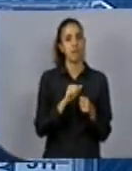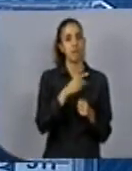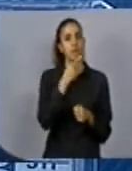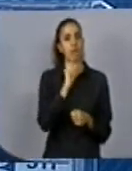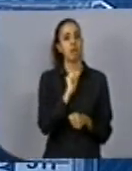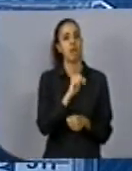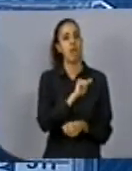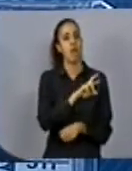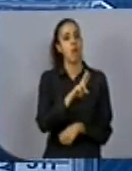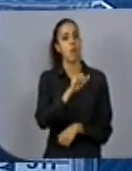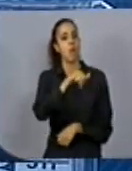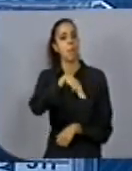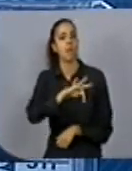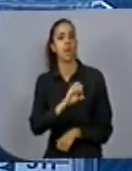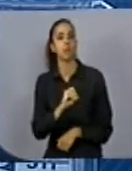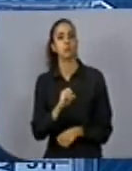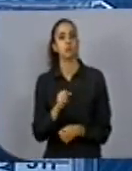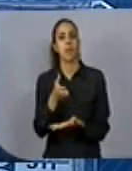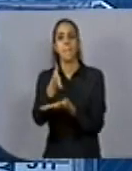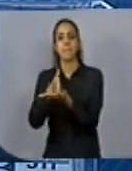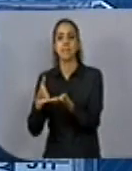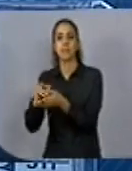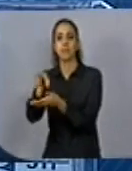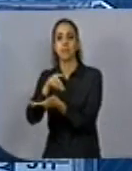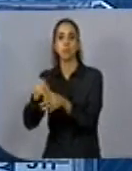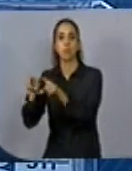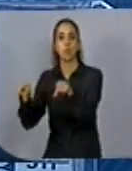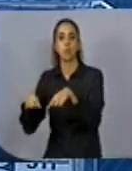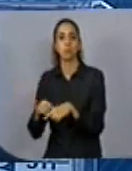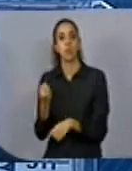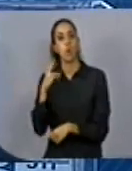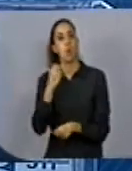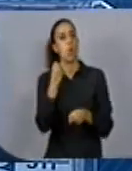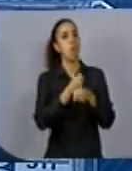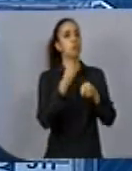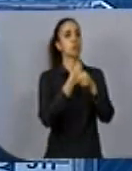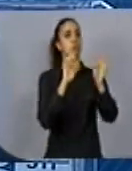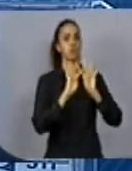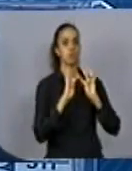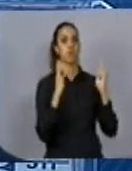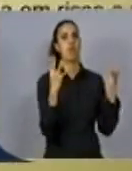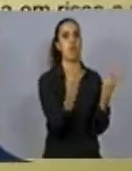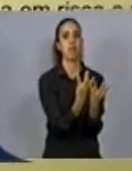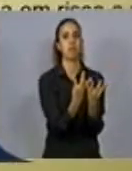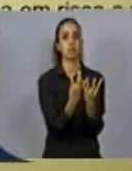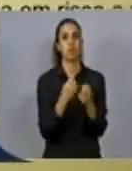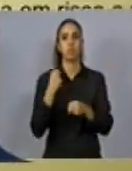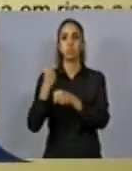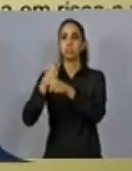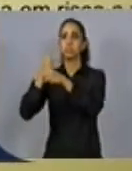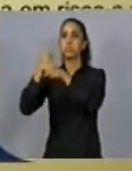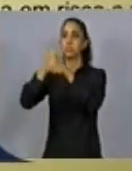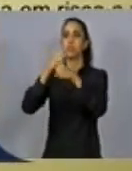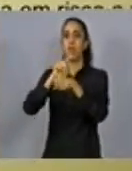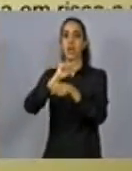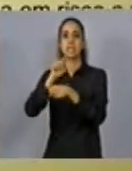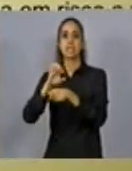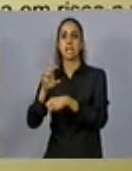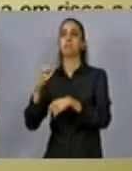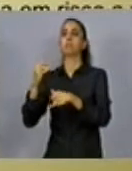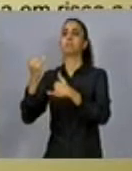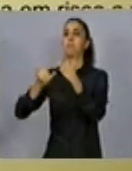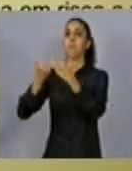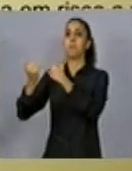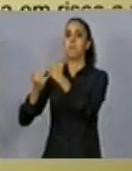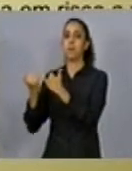solo, se falar em construção de estádios, empreendimentos de lazer, ou ainda